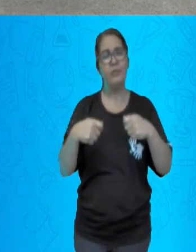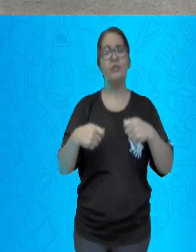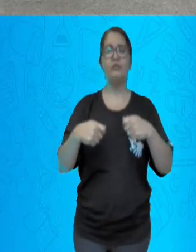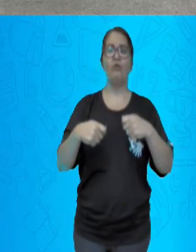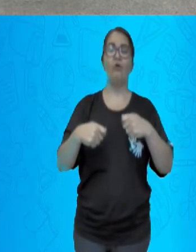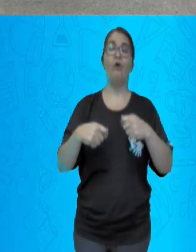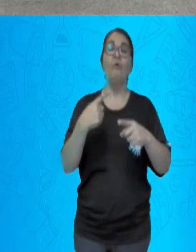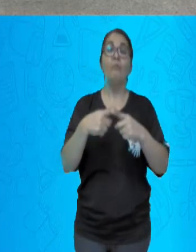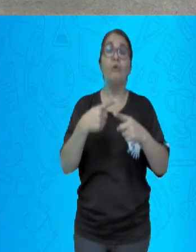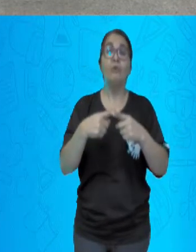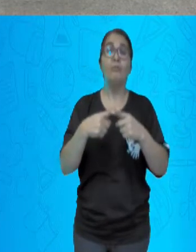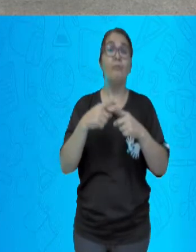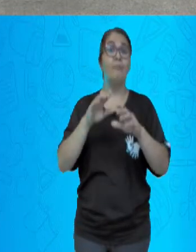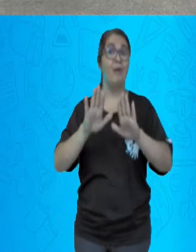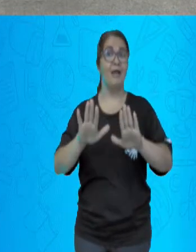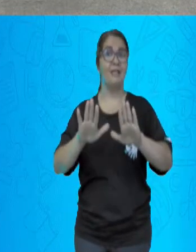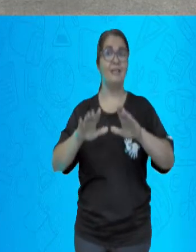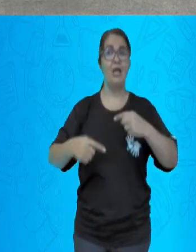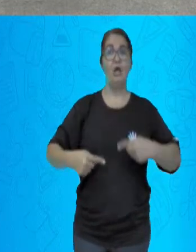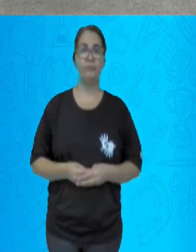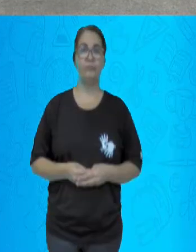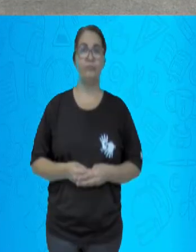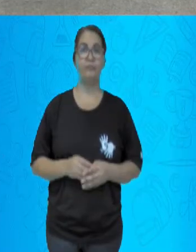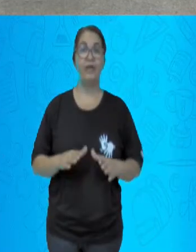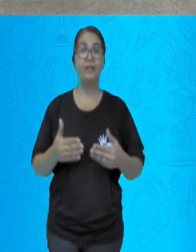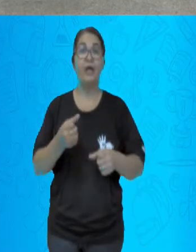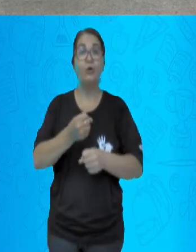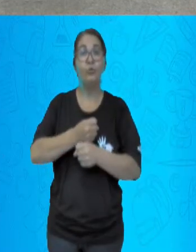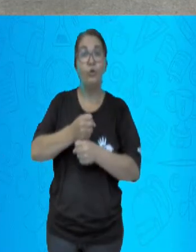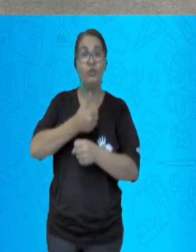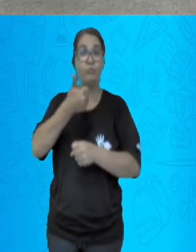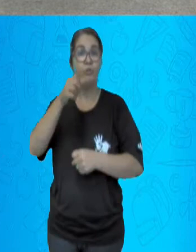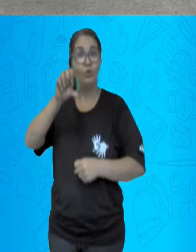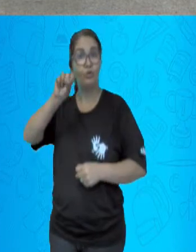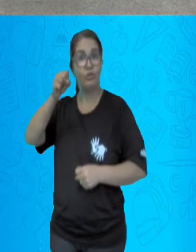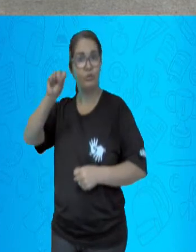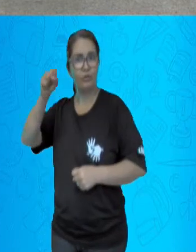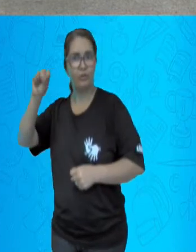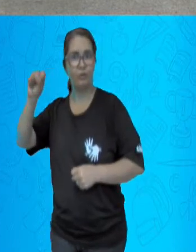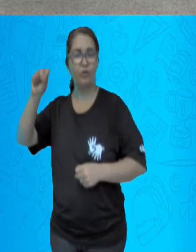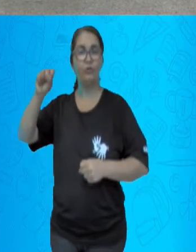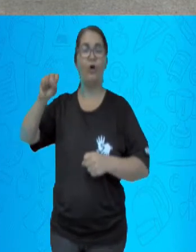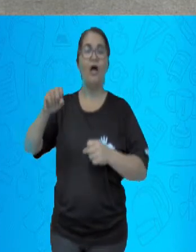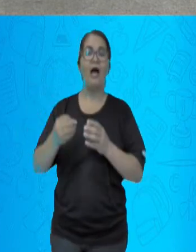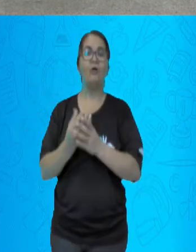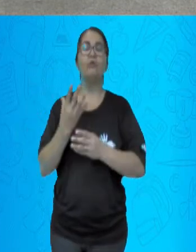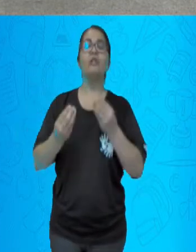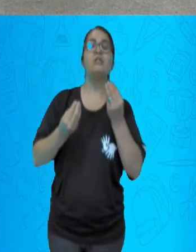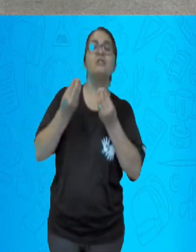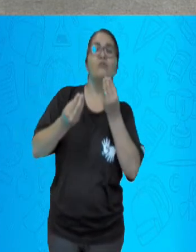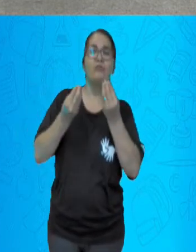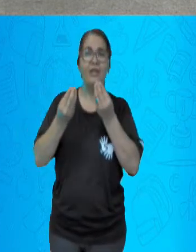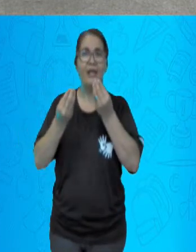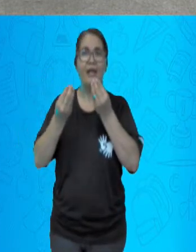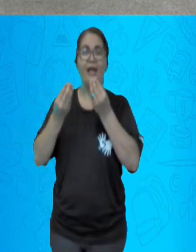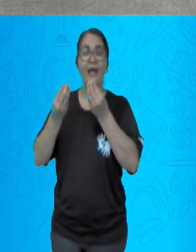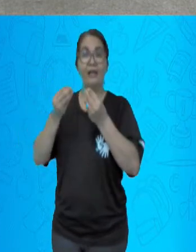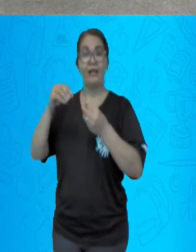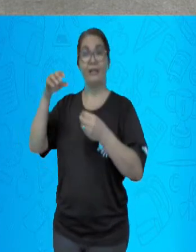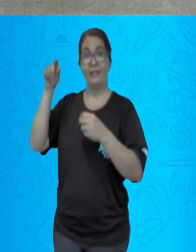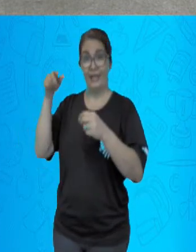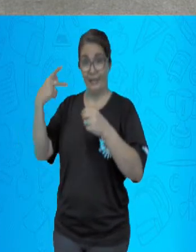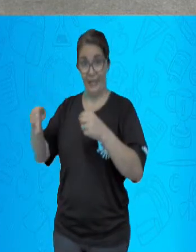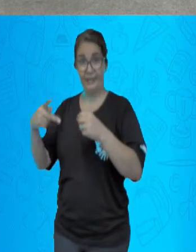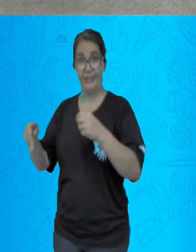grupos políticos e abolicionistas. Em 1888, efetivou-se a abolição da escravidão e, no ano